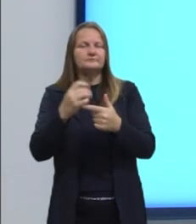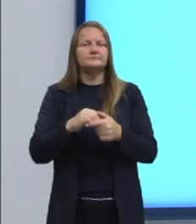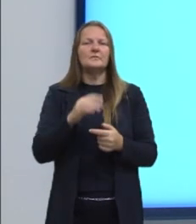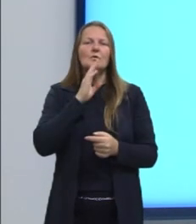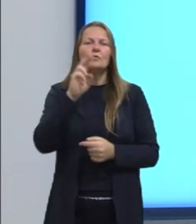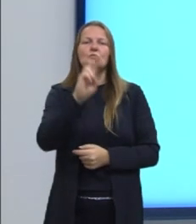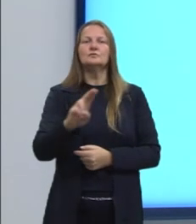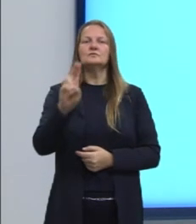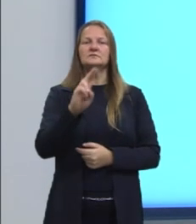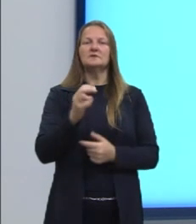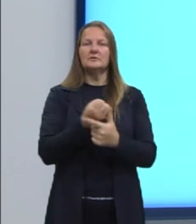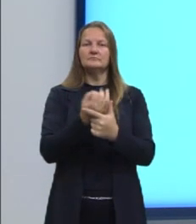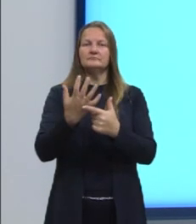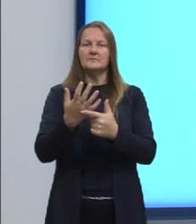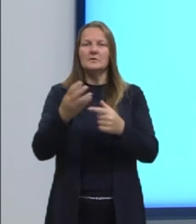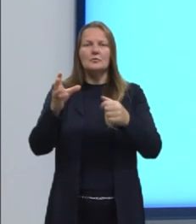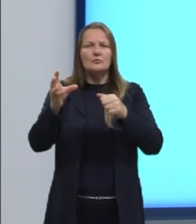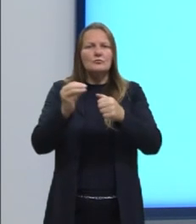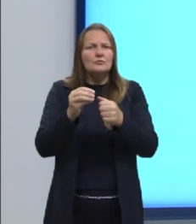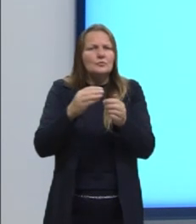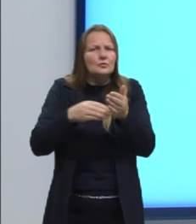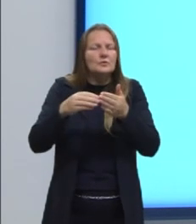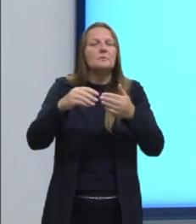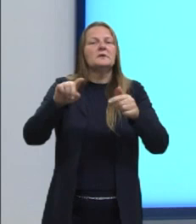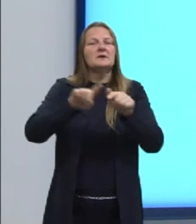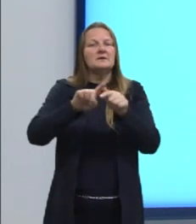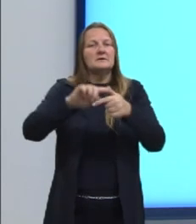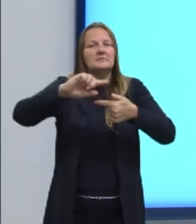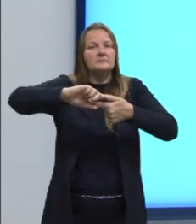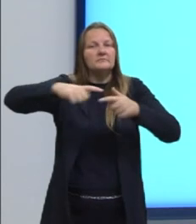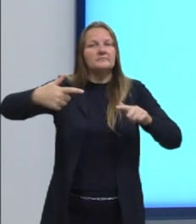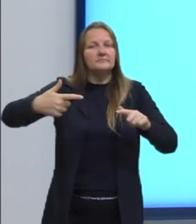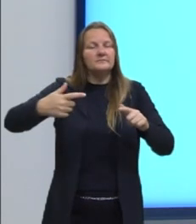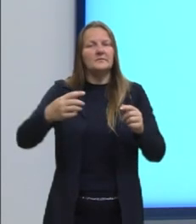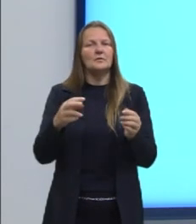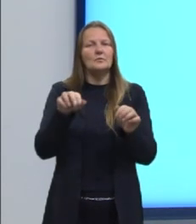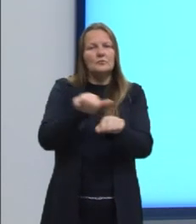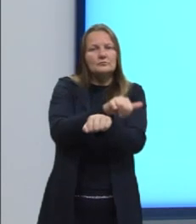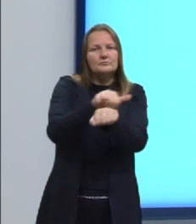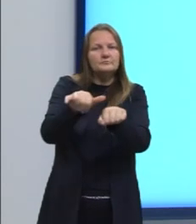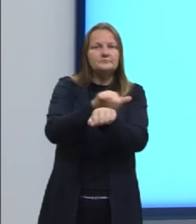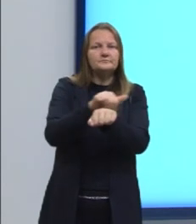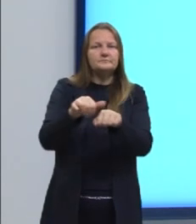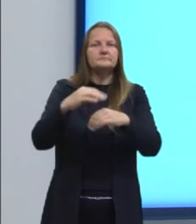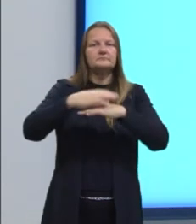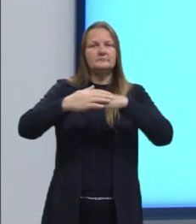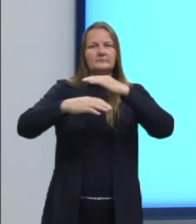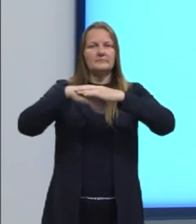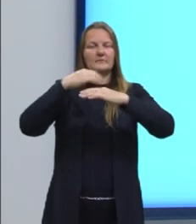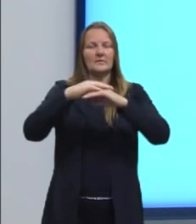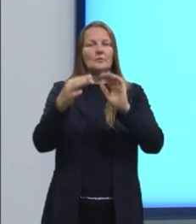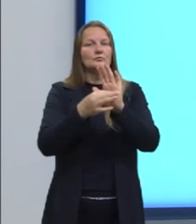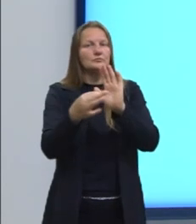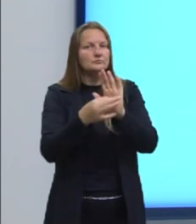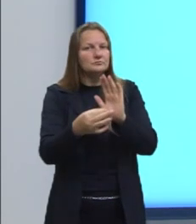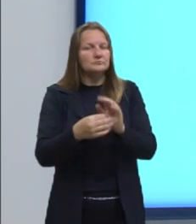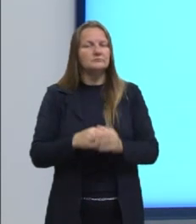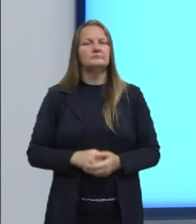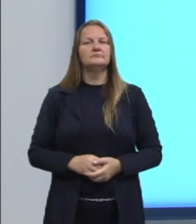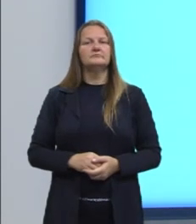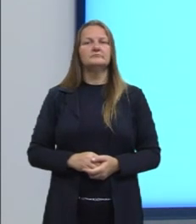conhecimentos, então, algébricos e geométricos como um recurso para a construção de argumentação